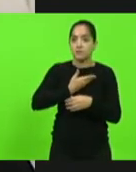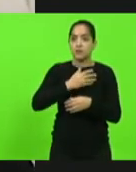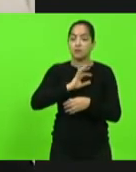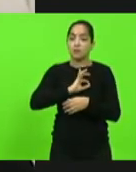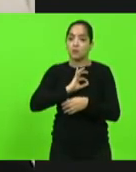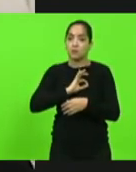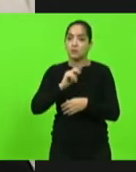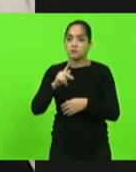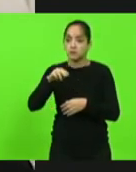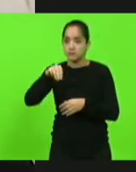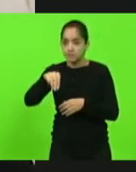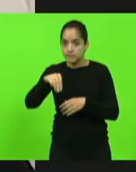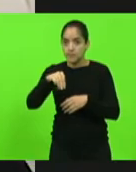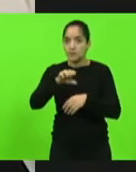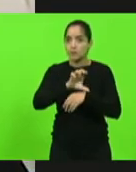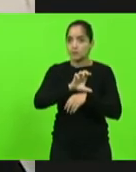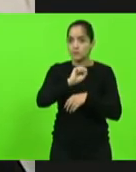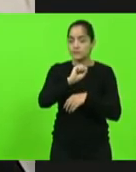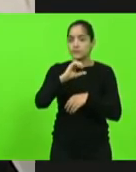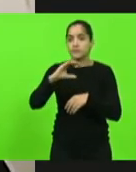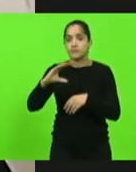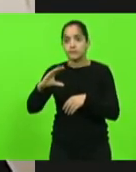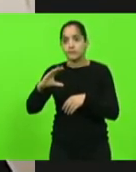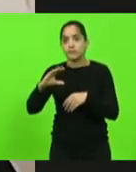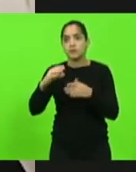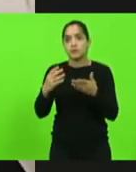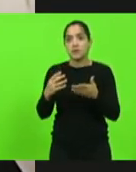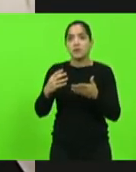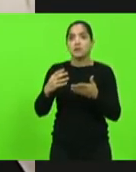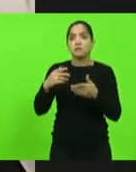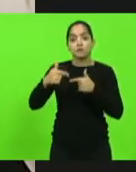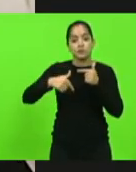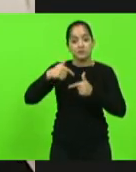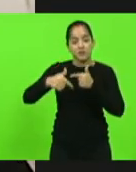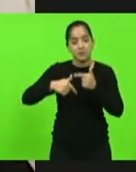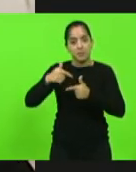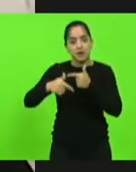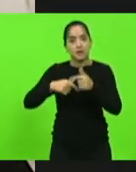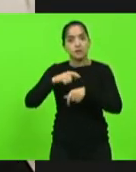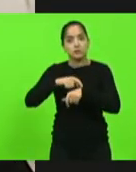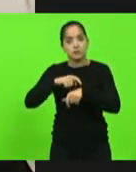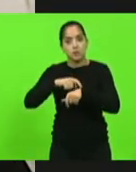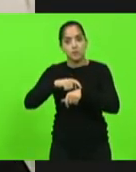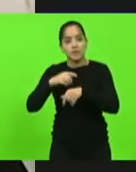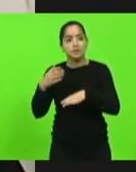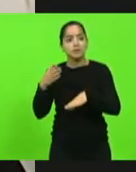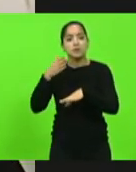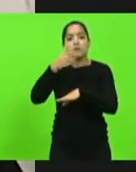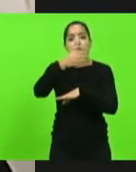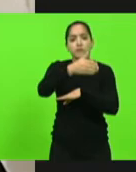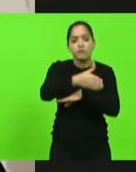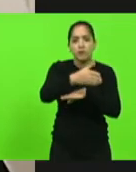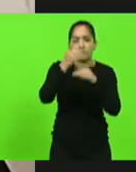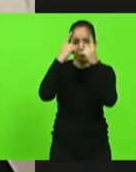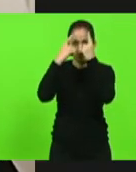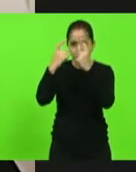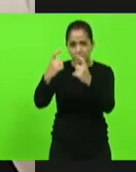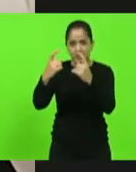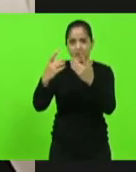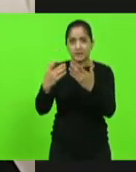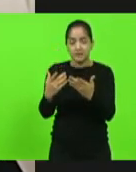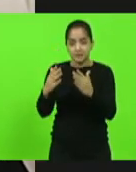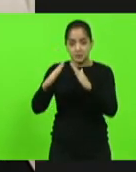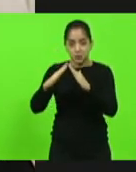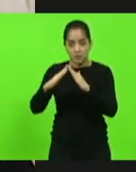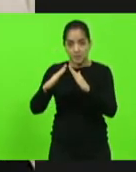militar aqui do estado de Santa Catarina, que no exercício do seu trabalho, ao atender uma ocorrência de violência doméstica, restou